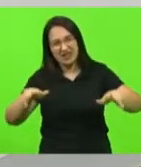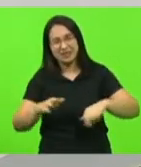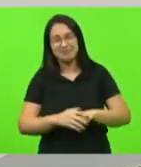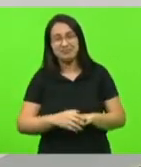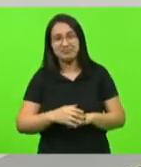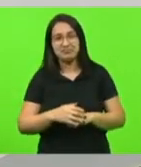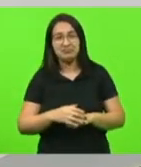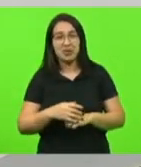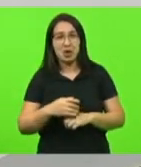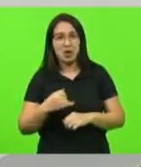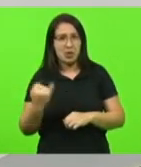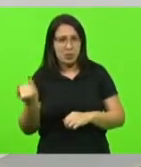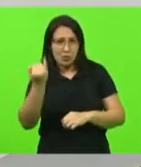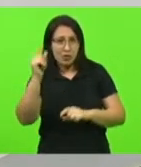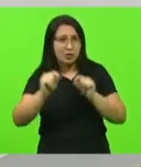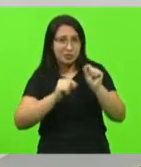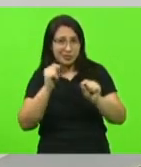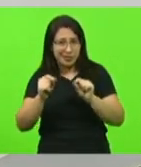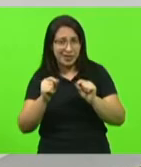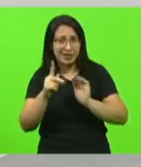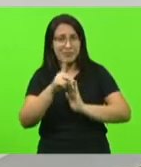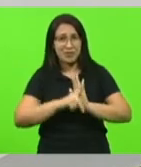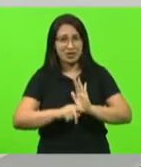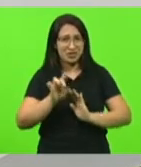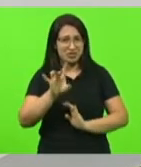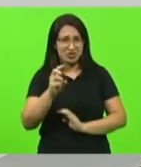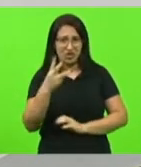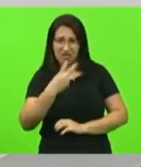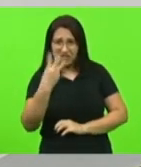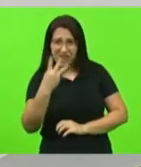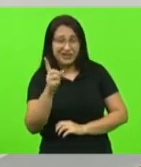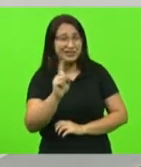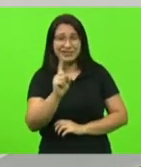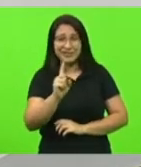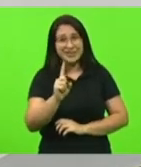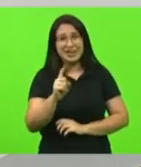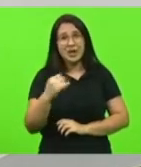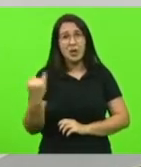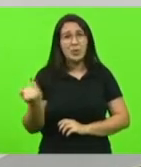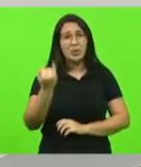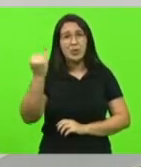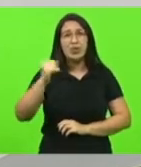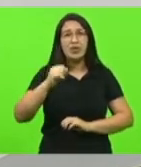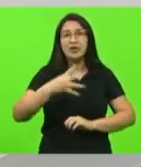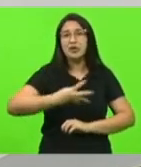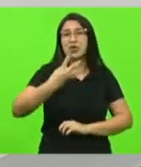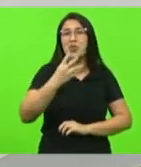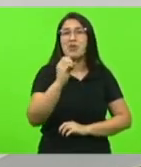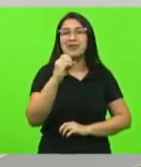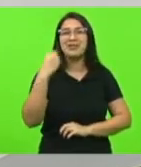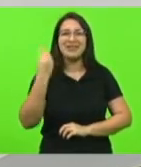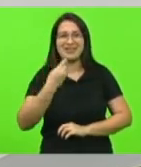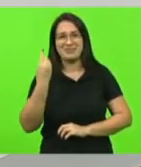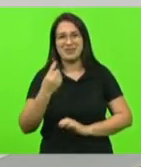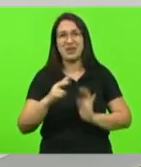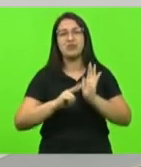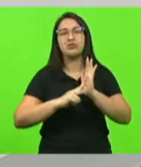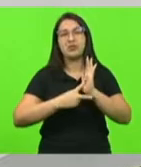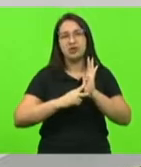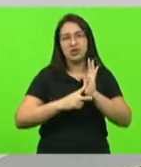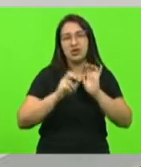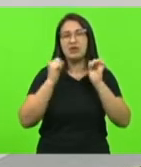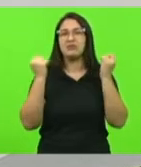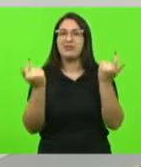projeto dos três deputados é um projeto dos 40 deputados capitaneado pela Falesc e pelo sindicato